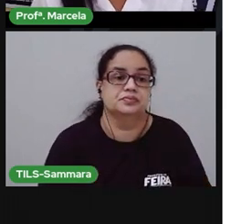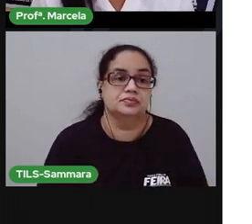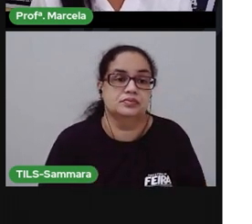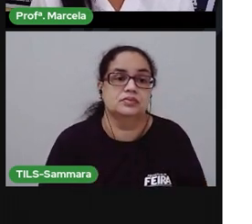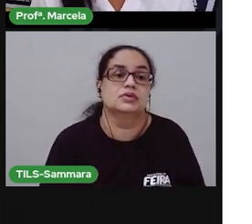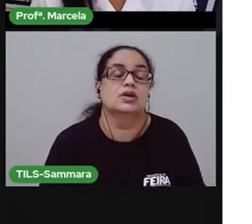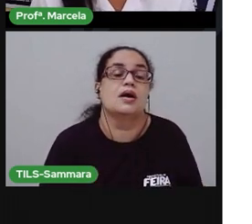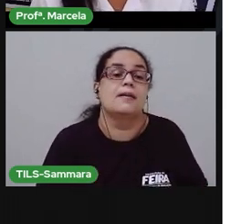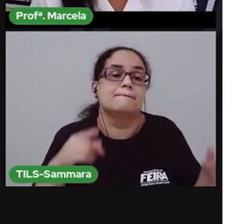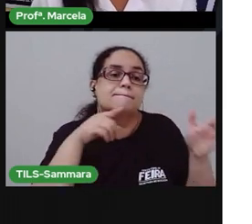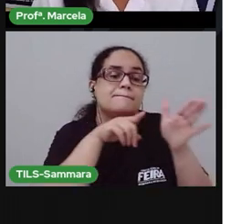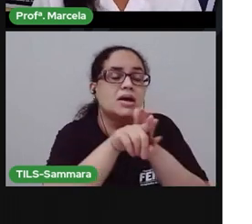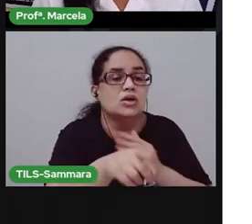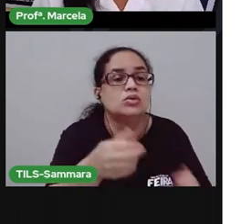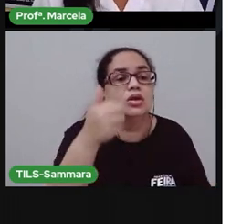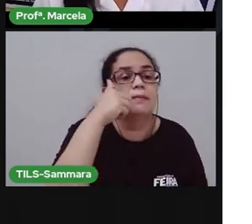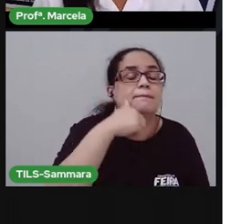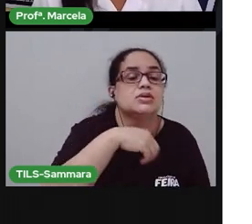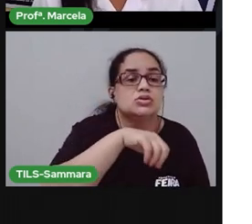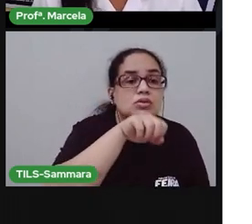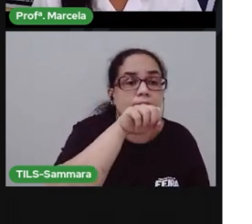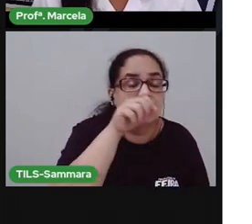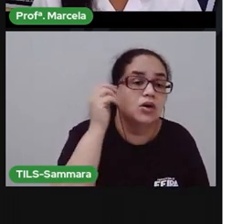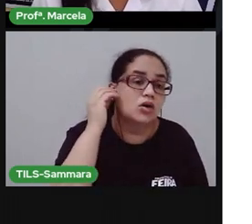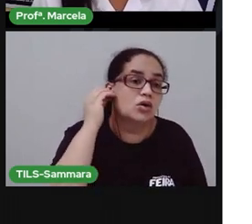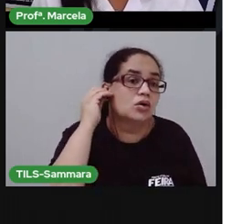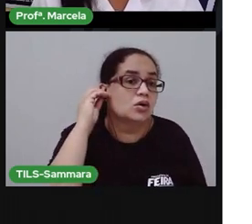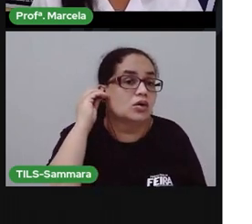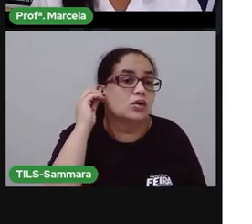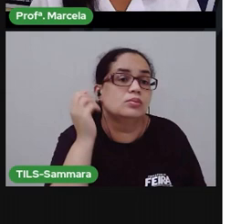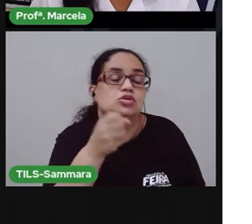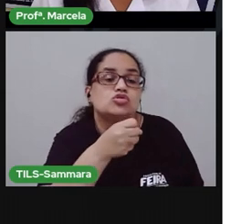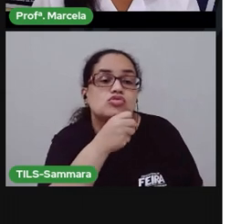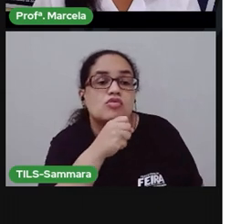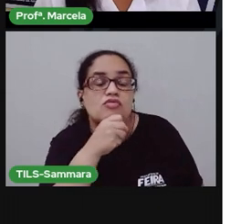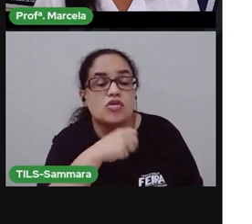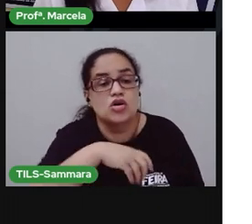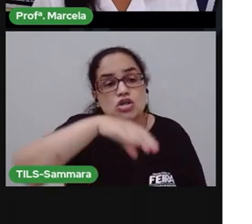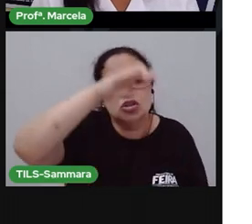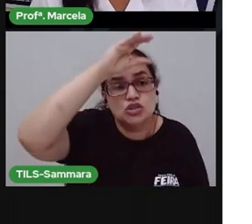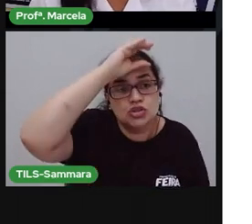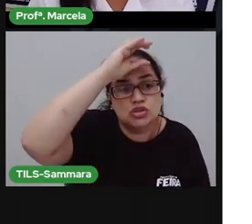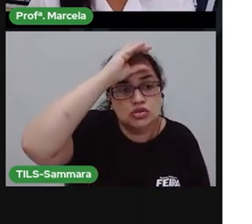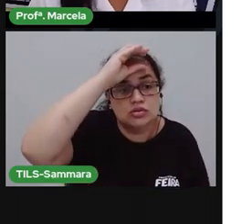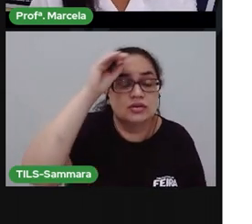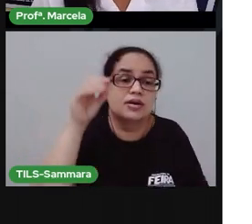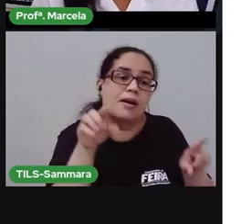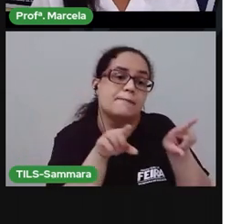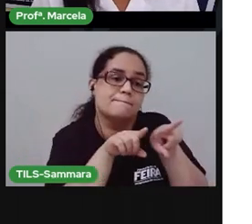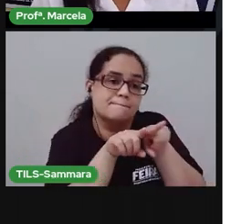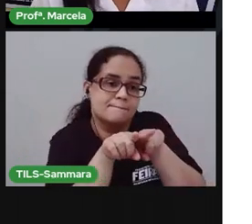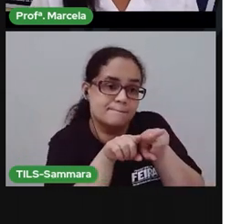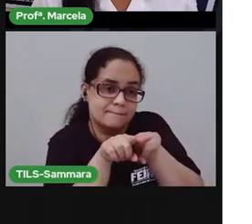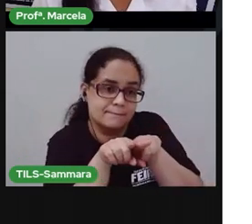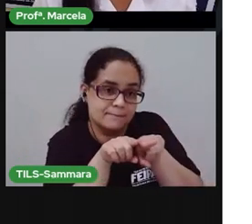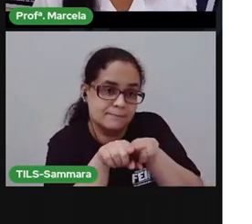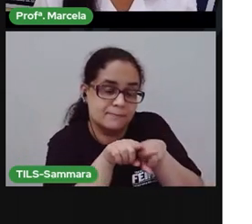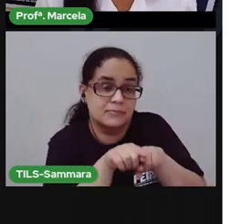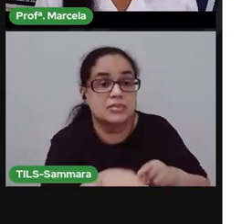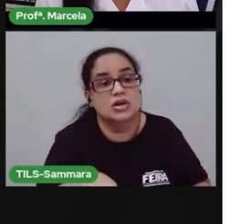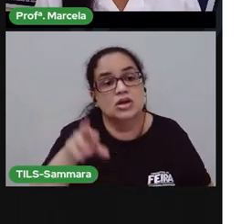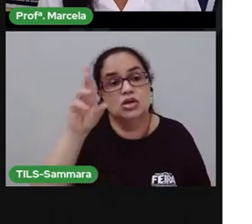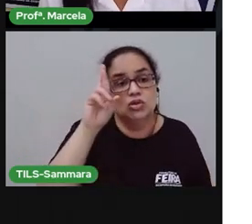Pergunta para a sua mãe, para a sua avó, tia, a irmã, o